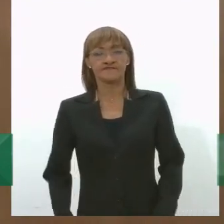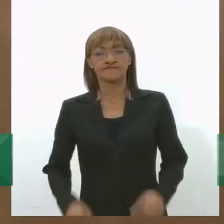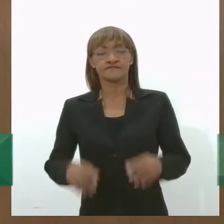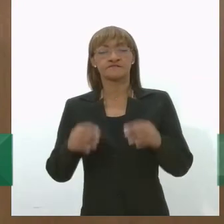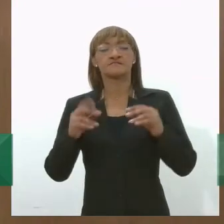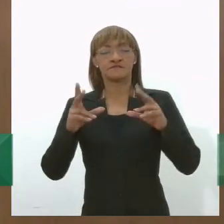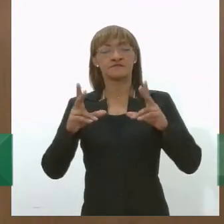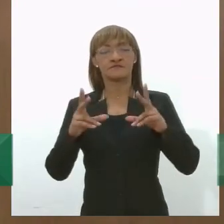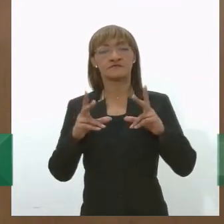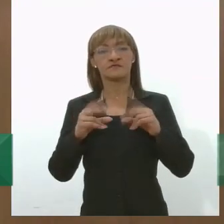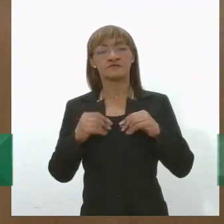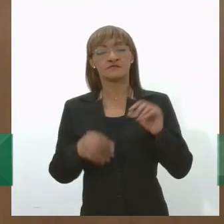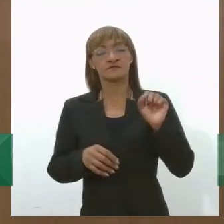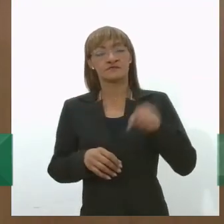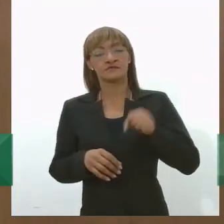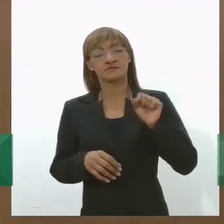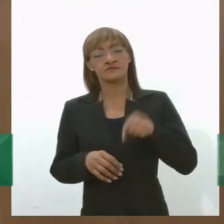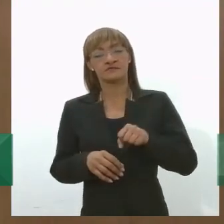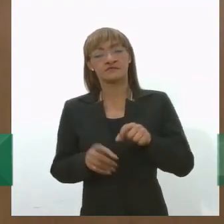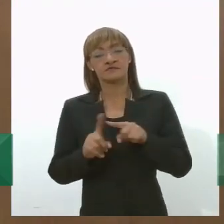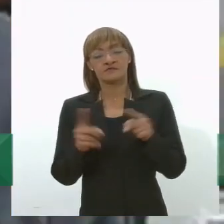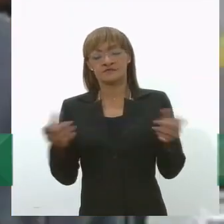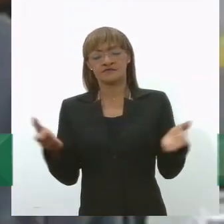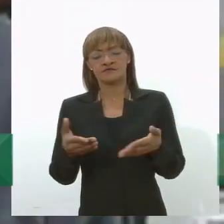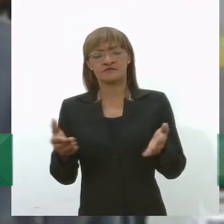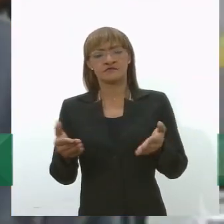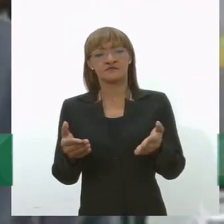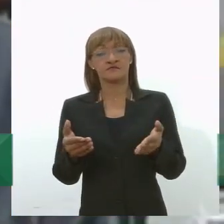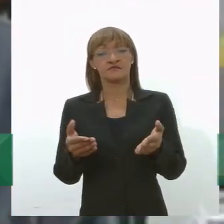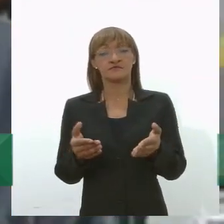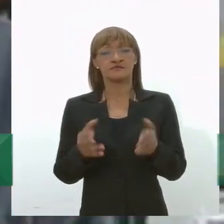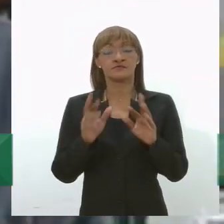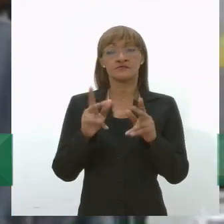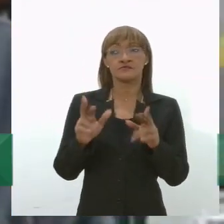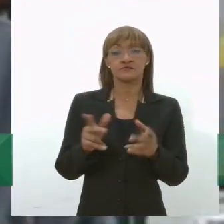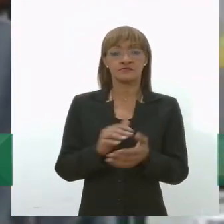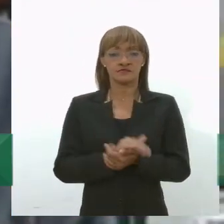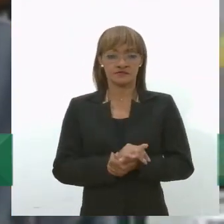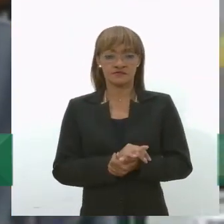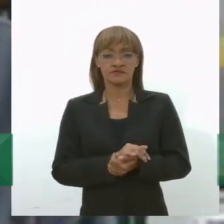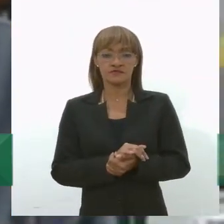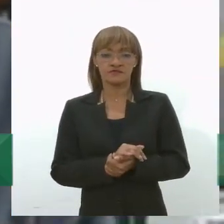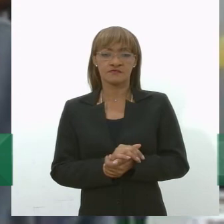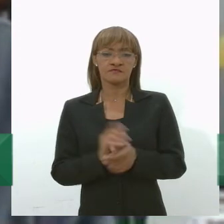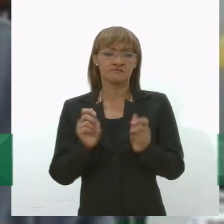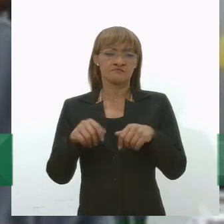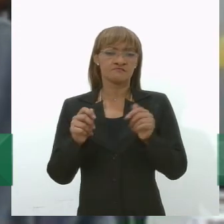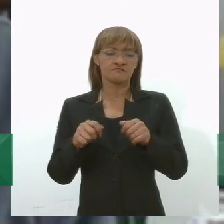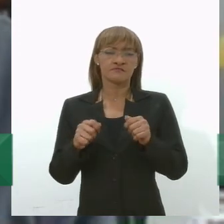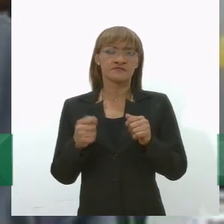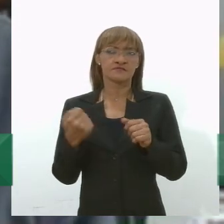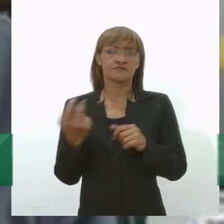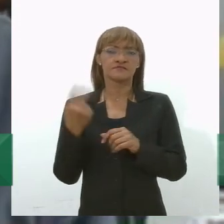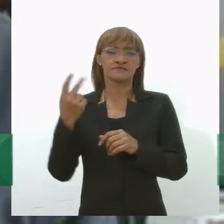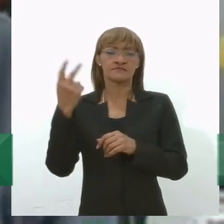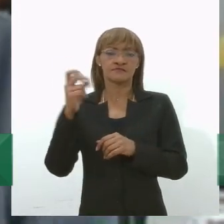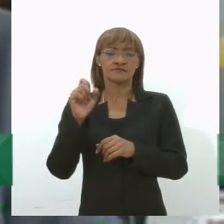vai passar agora para a comissão de meio ambiente e deve ser aprimorado sim acho que tem espaço para fazer isso